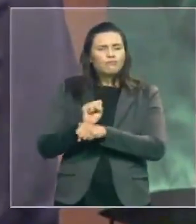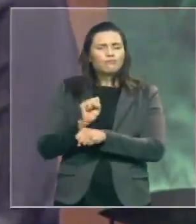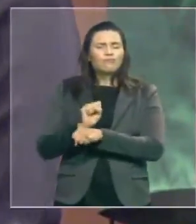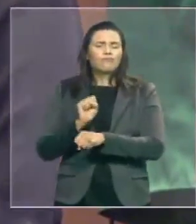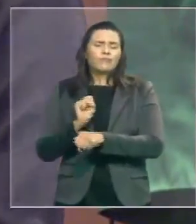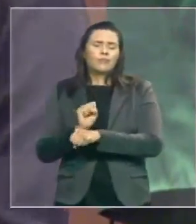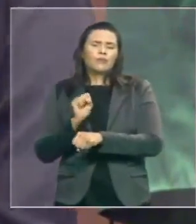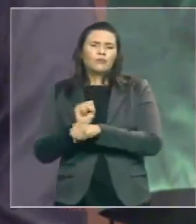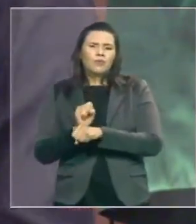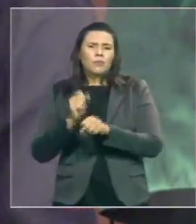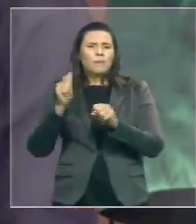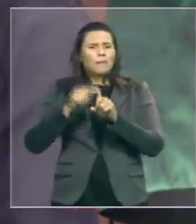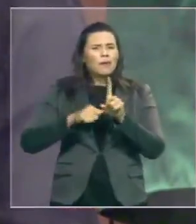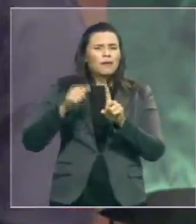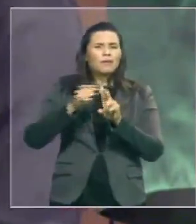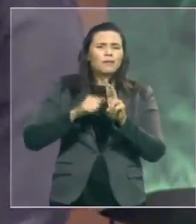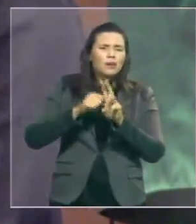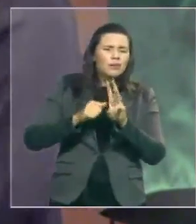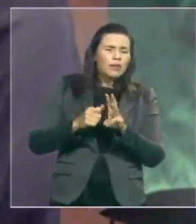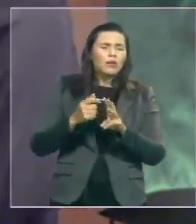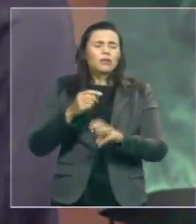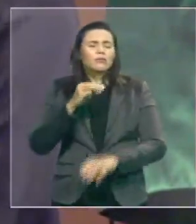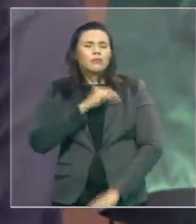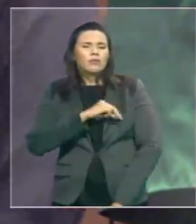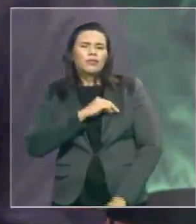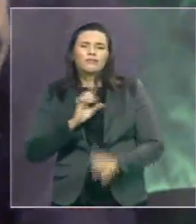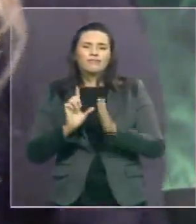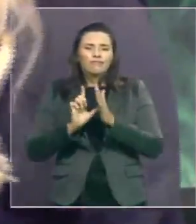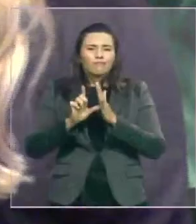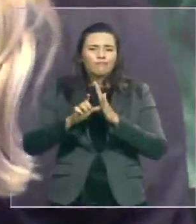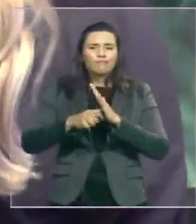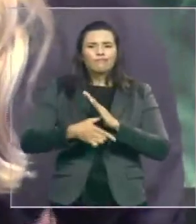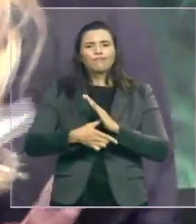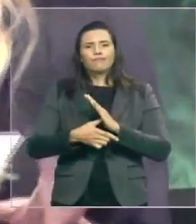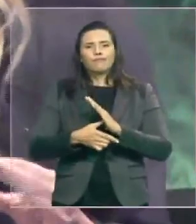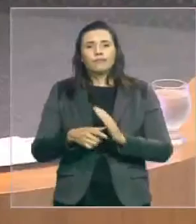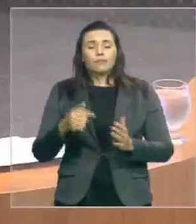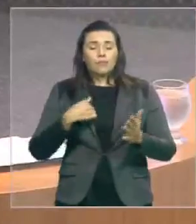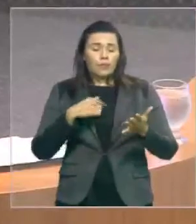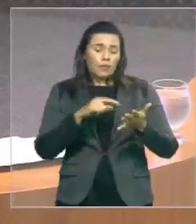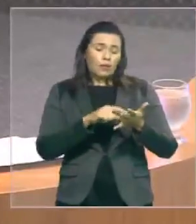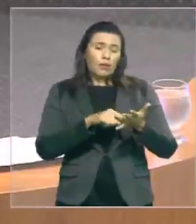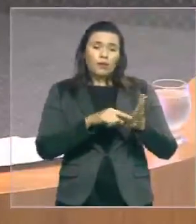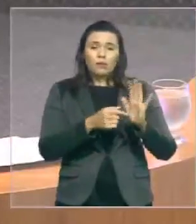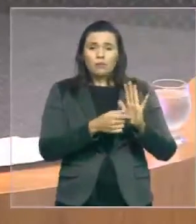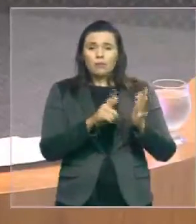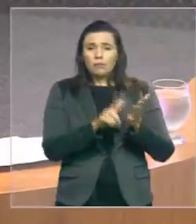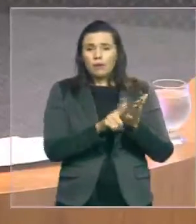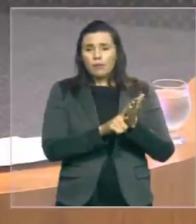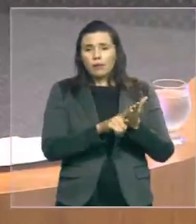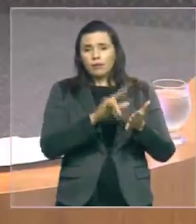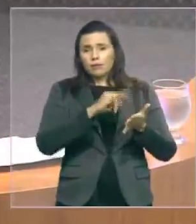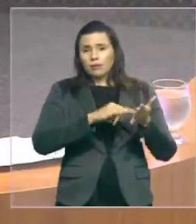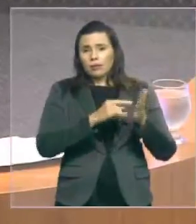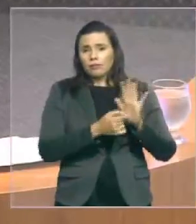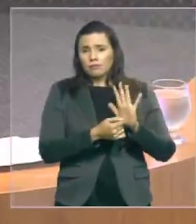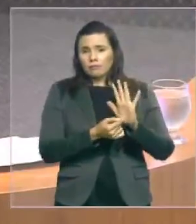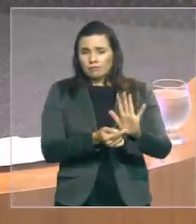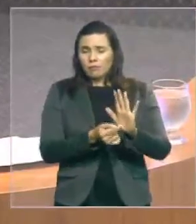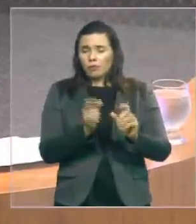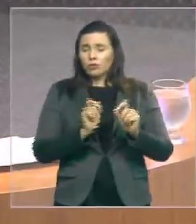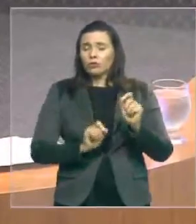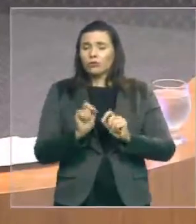aguardando uma solução. Está aqui todos os repasses que já foram feitos para